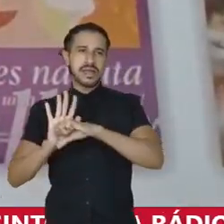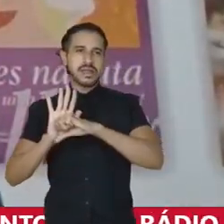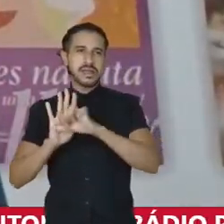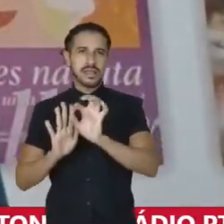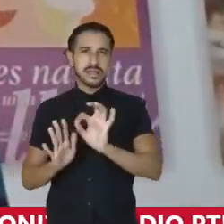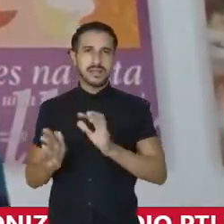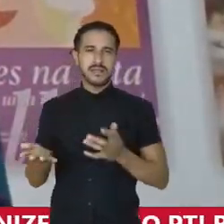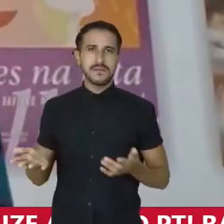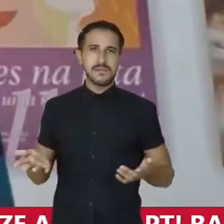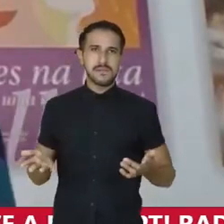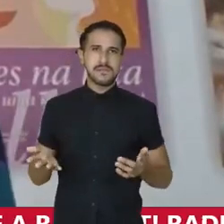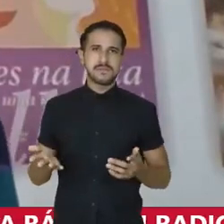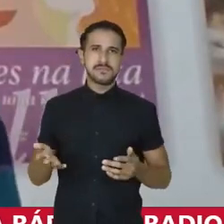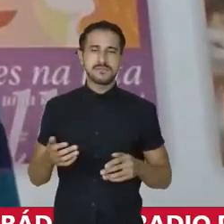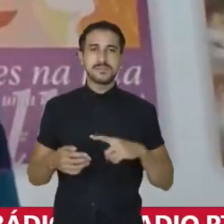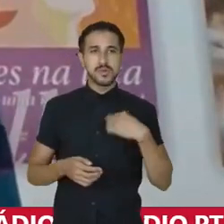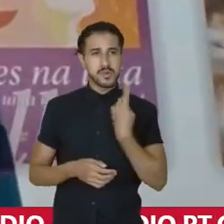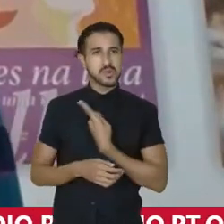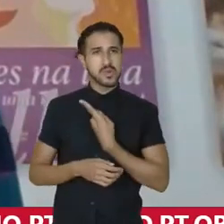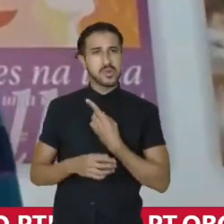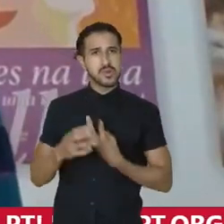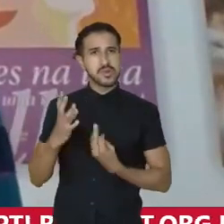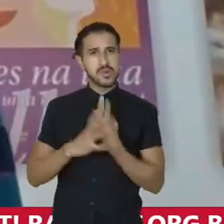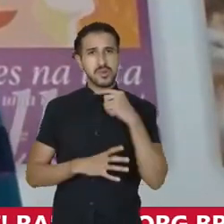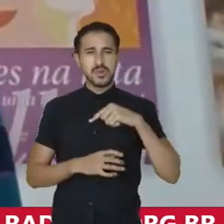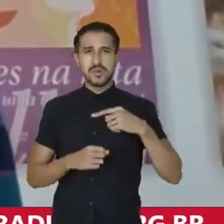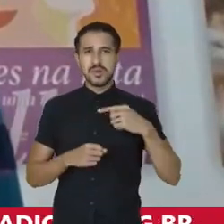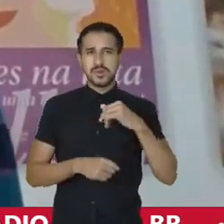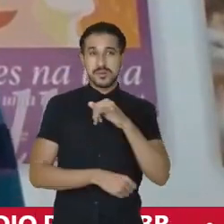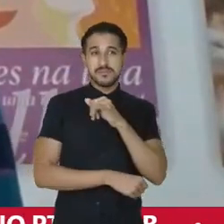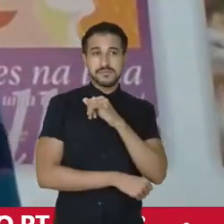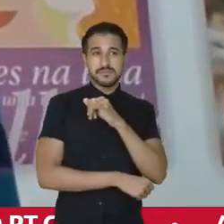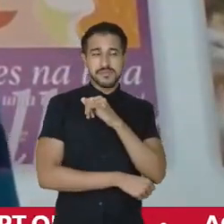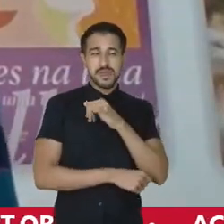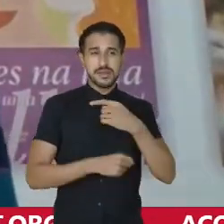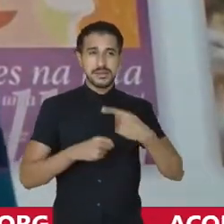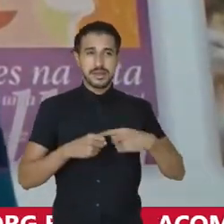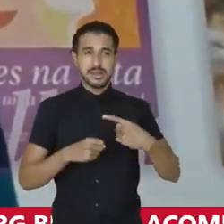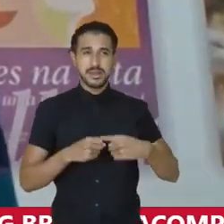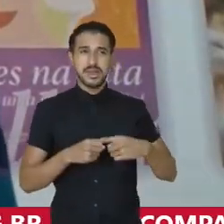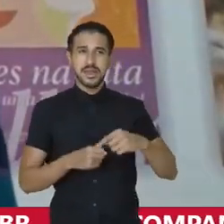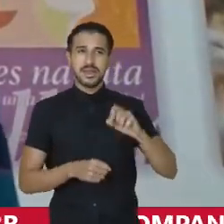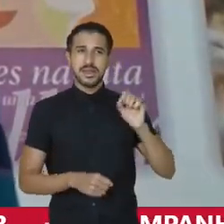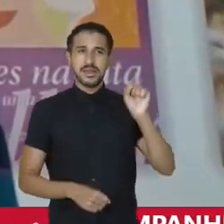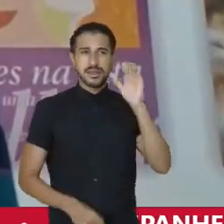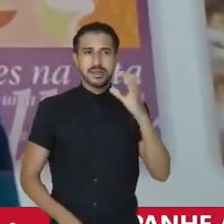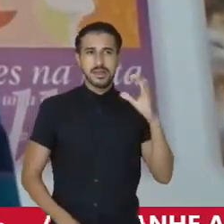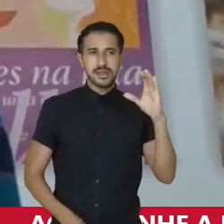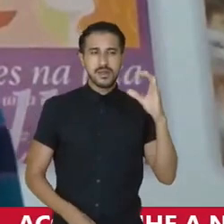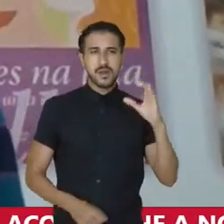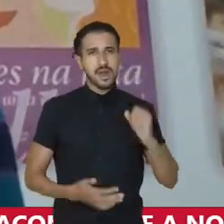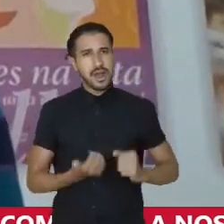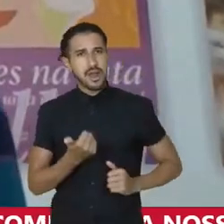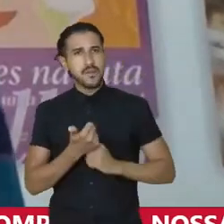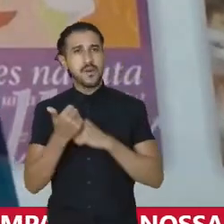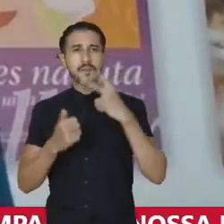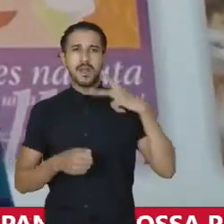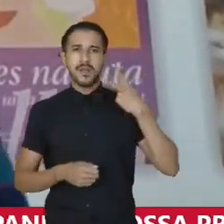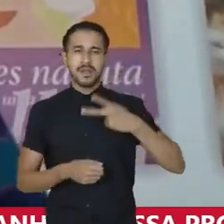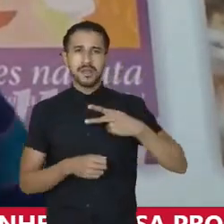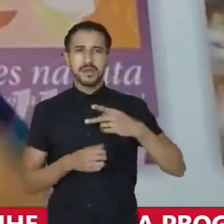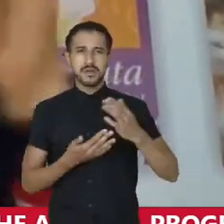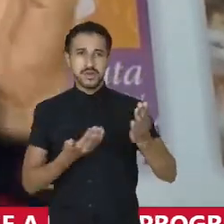tipo de crime. E nós montamos aqui na cidade de Niterói a frente parlamentar em defesa da juventude negra e